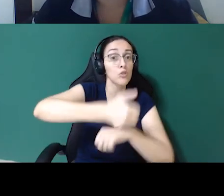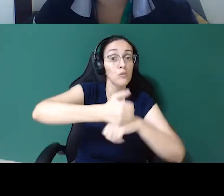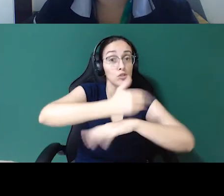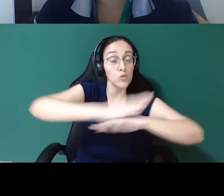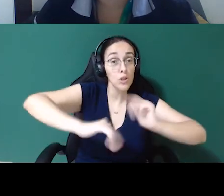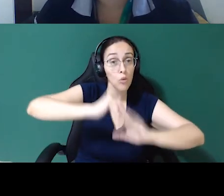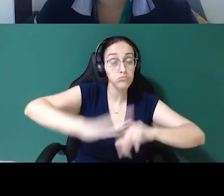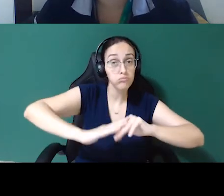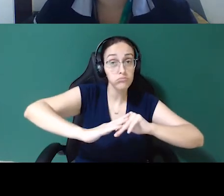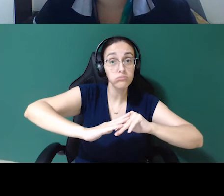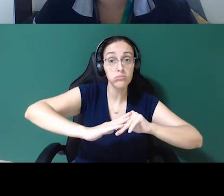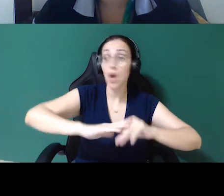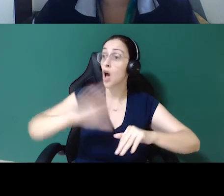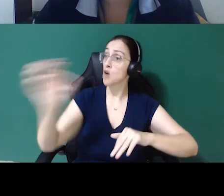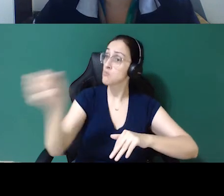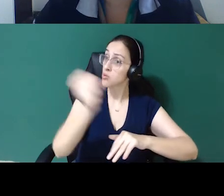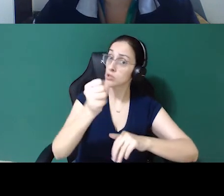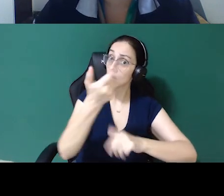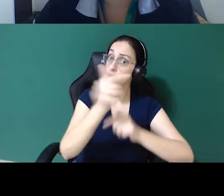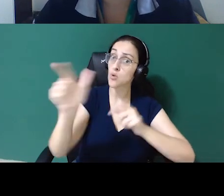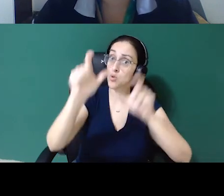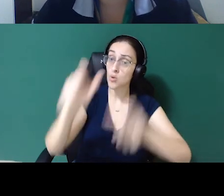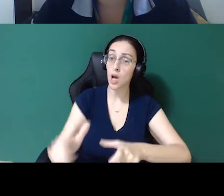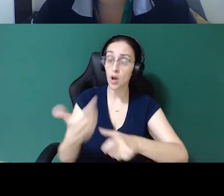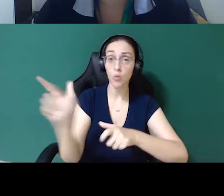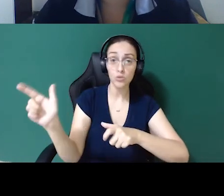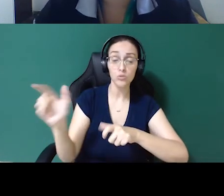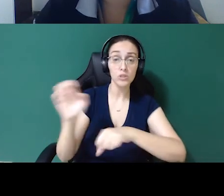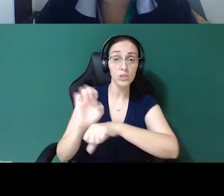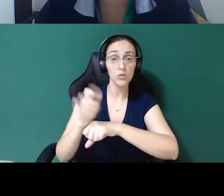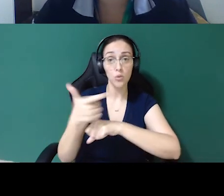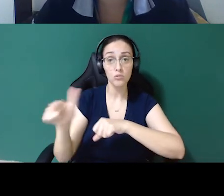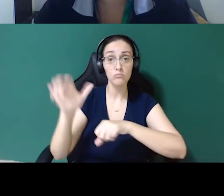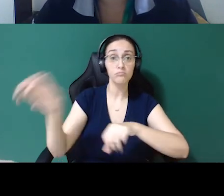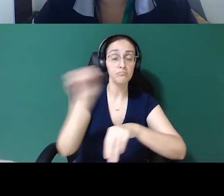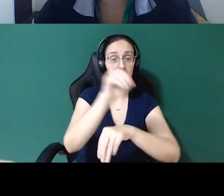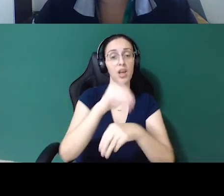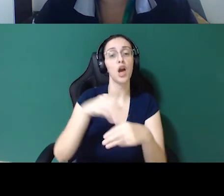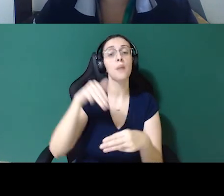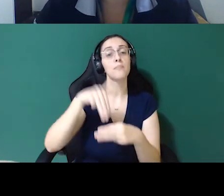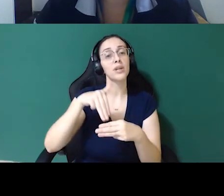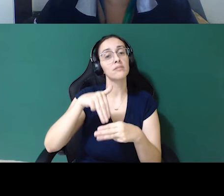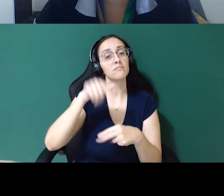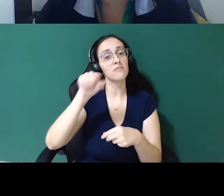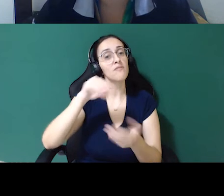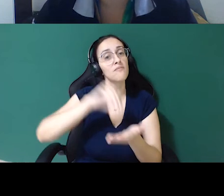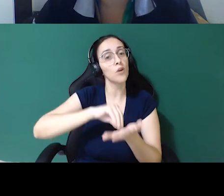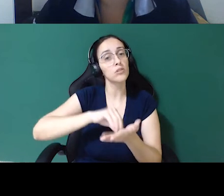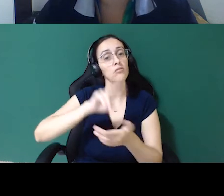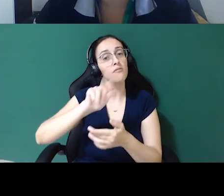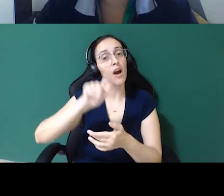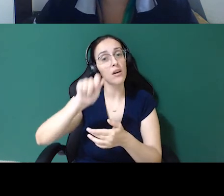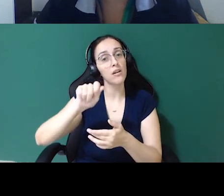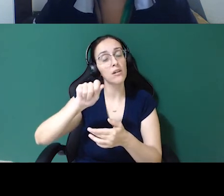é home office, vamos fazer esse intercâmbio, porque, às vezes, em Maringá está faltando vaga e está sobrando